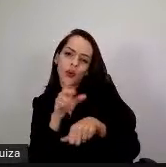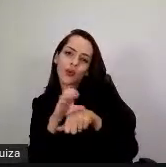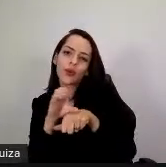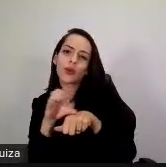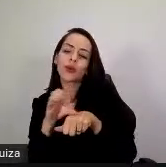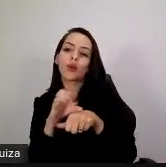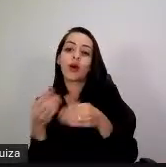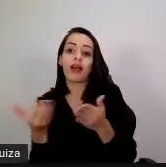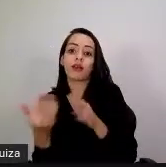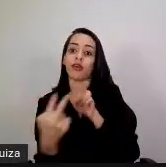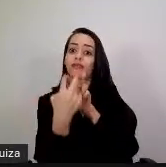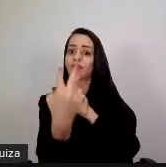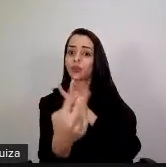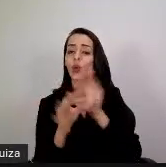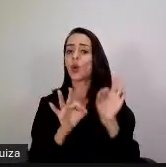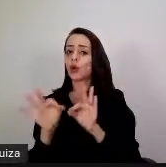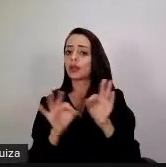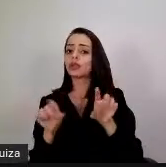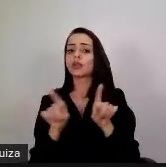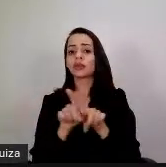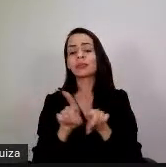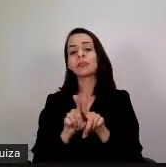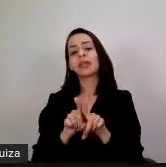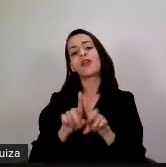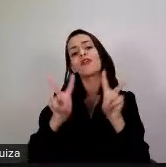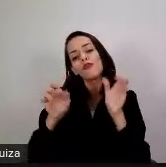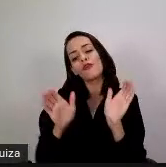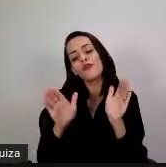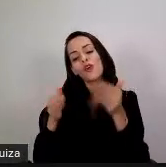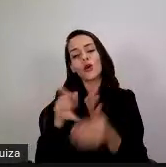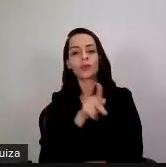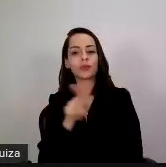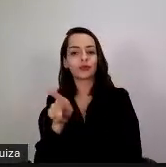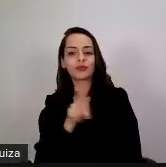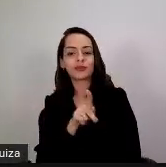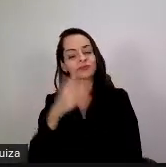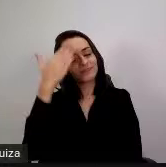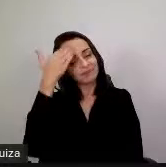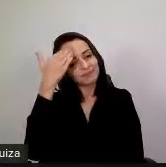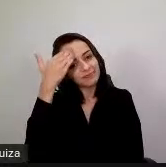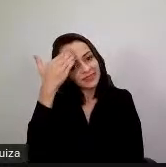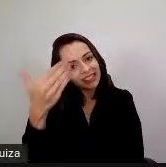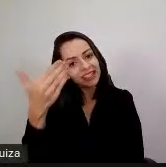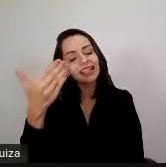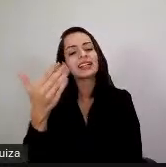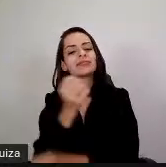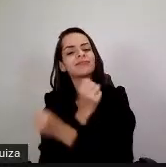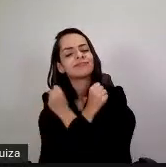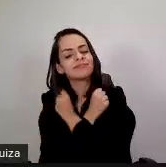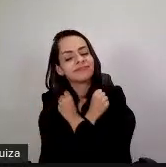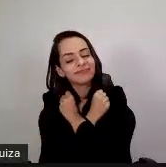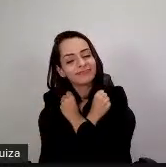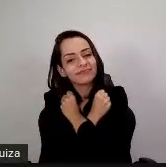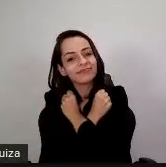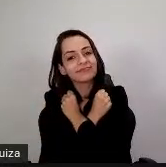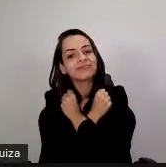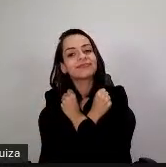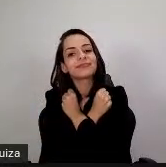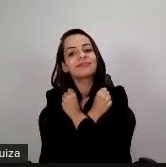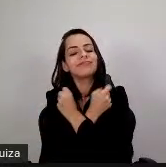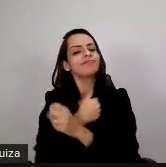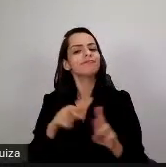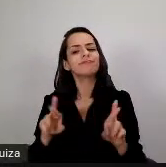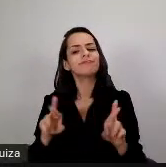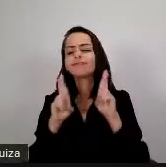realizado para os docentes da nossa instituição neste momento. Muito obrigada a todos, um grande abraço, e eu desejo um